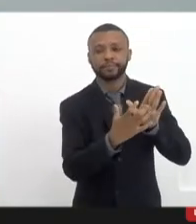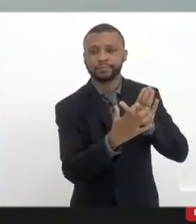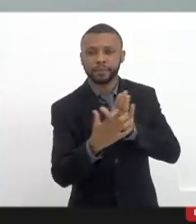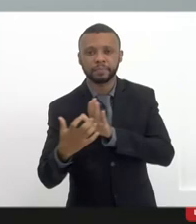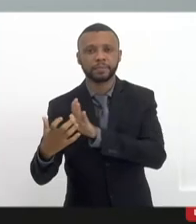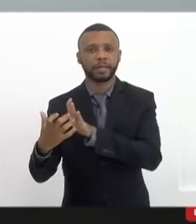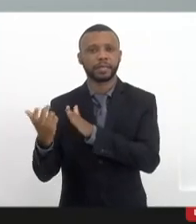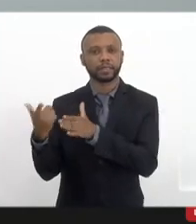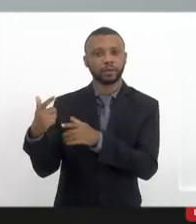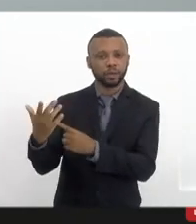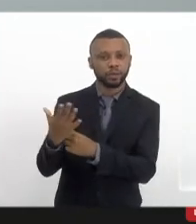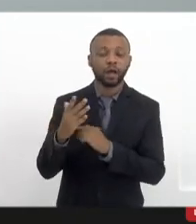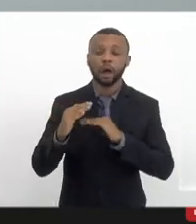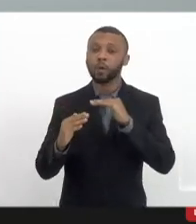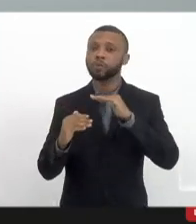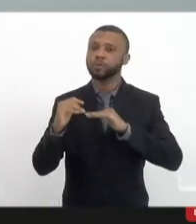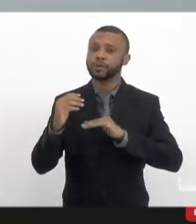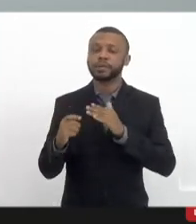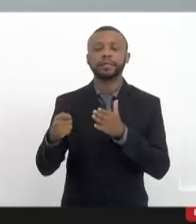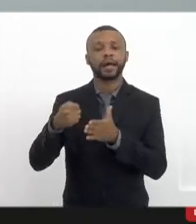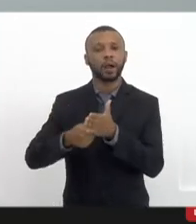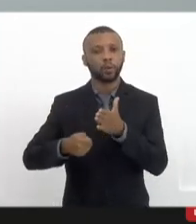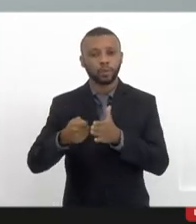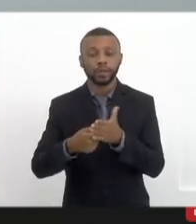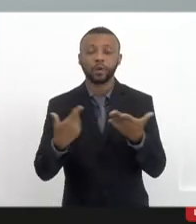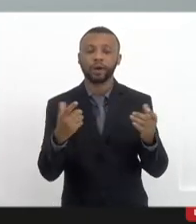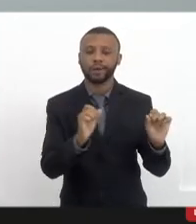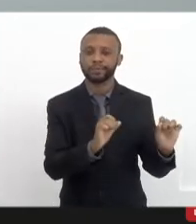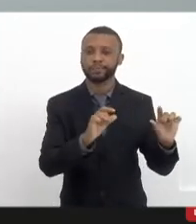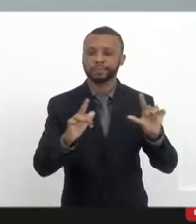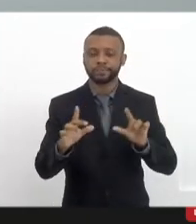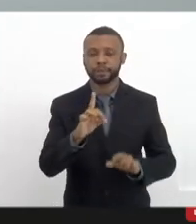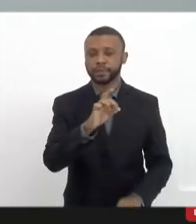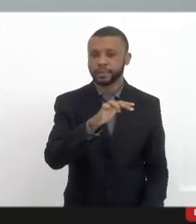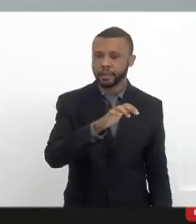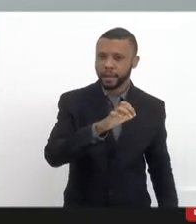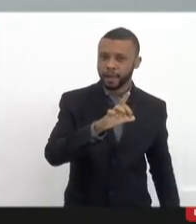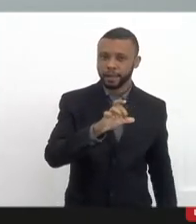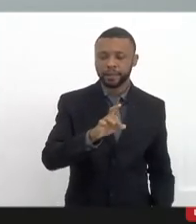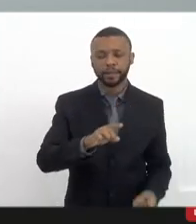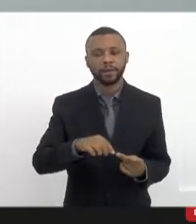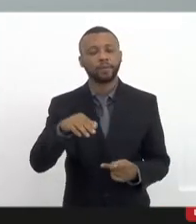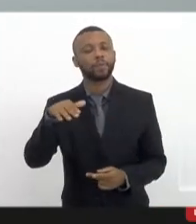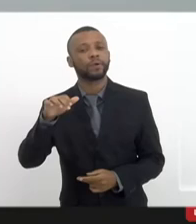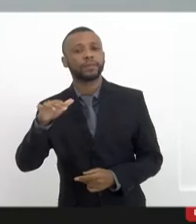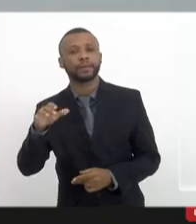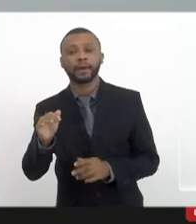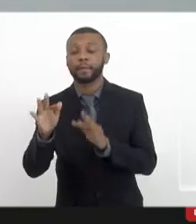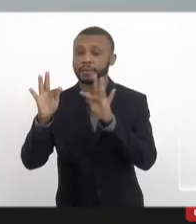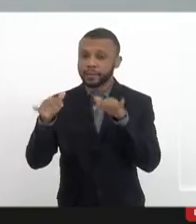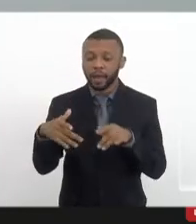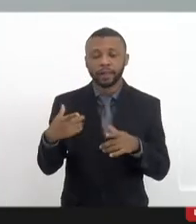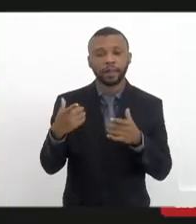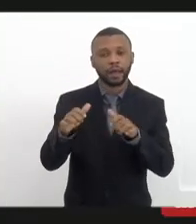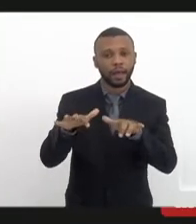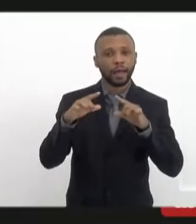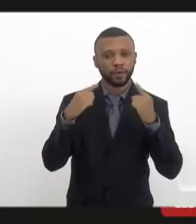na luta cotidiana. Passa a palavra a Dani e a Mônica para encerrarem a audiência com suas intervenções. Muito obrigado.